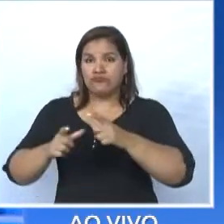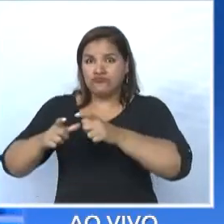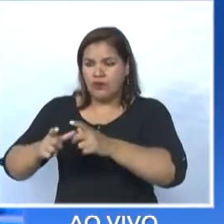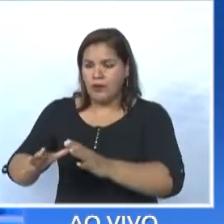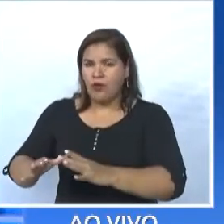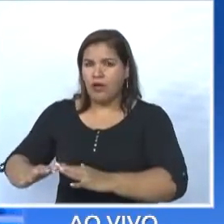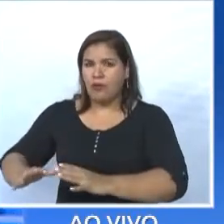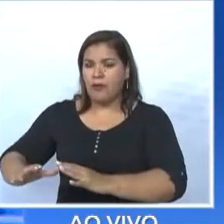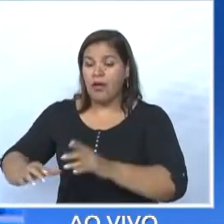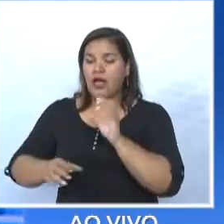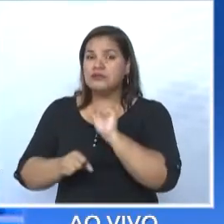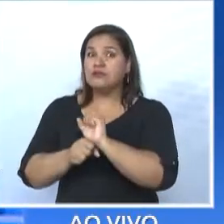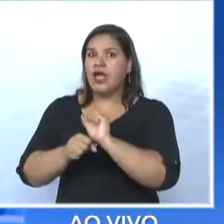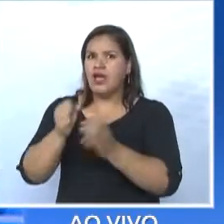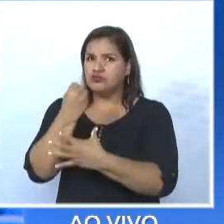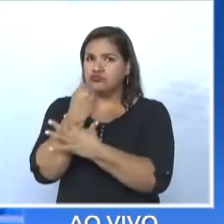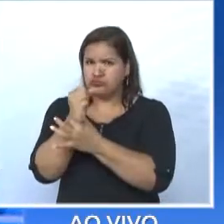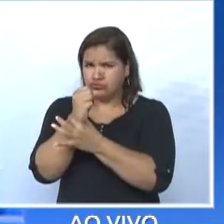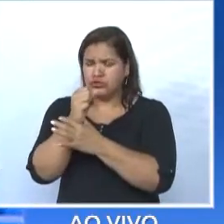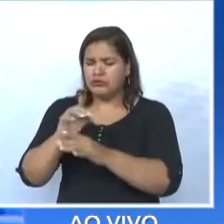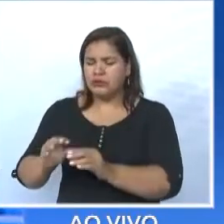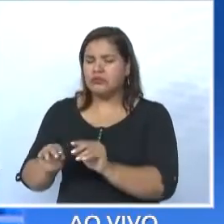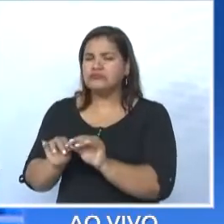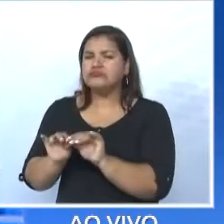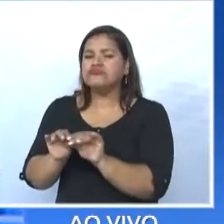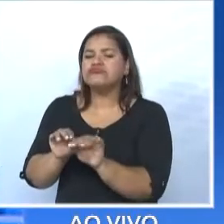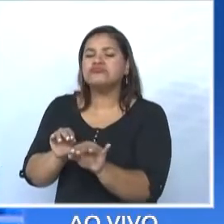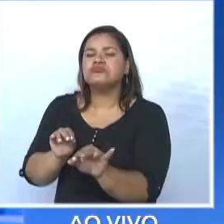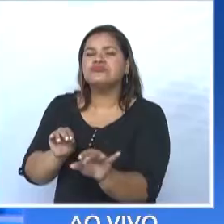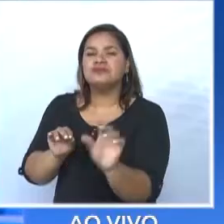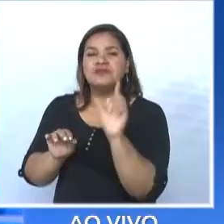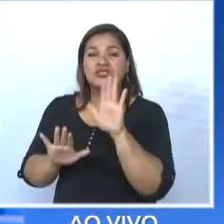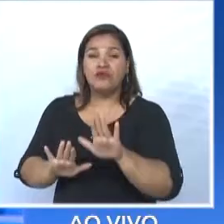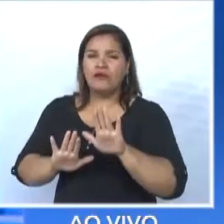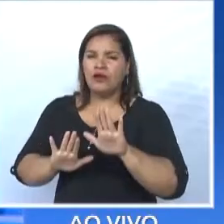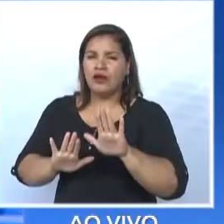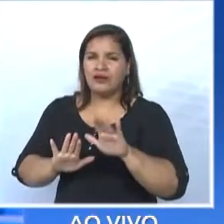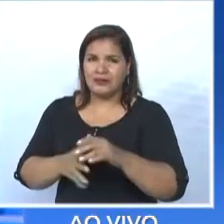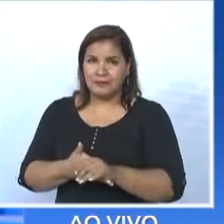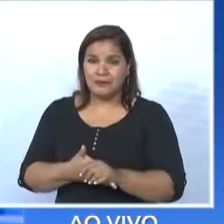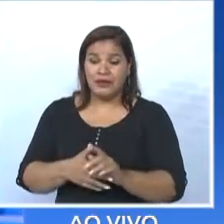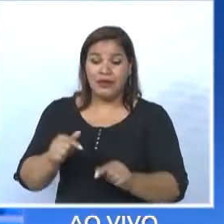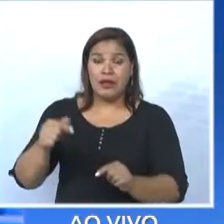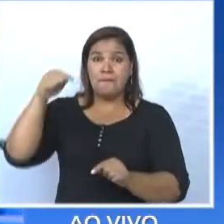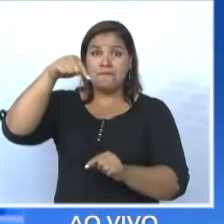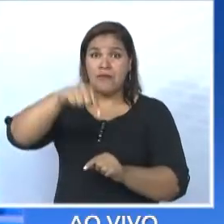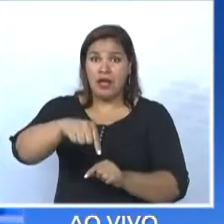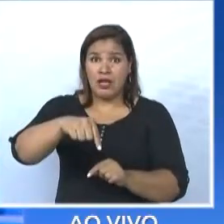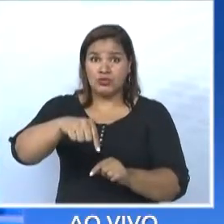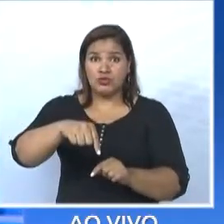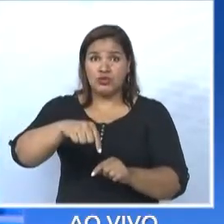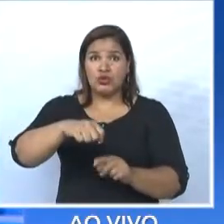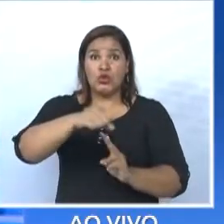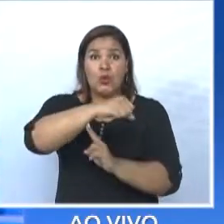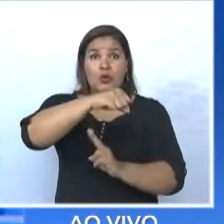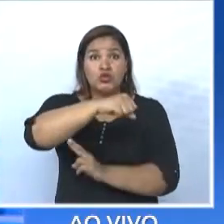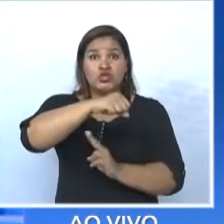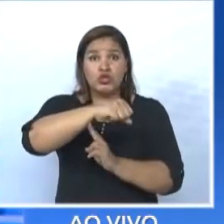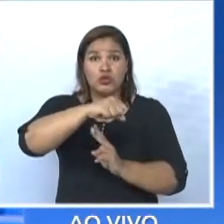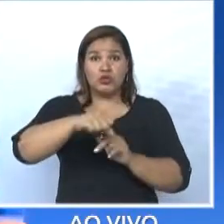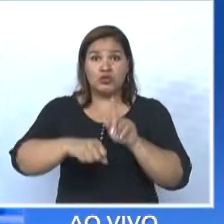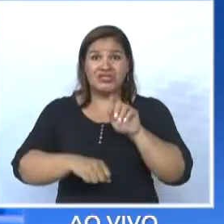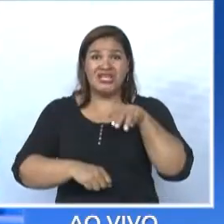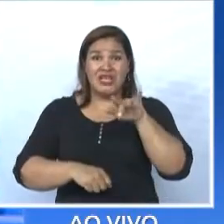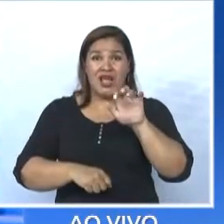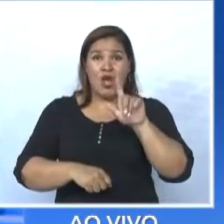água e vai soltando ela devagar. Outro ponto, lá embaixo, abaixo do pontilhão da General Teles, outro